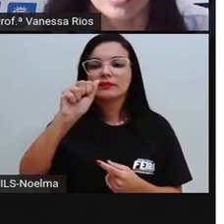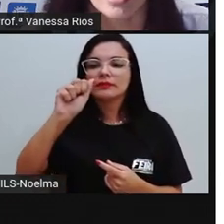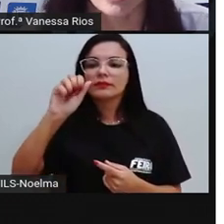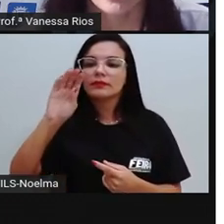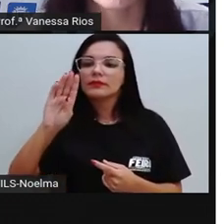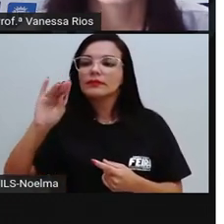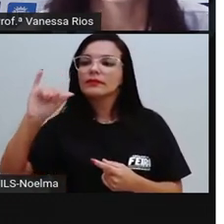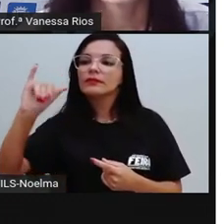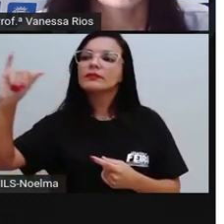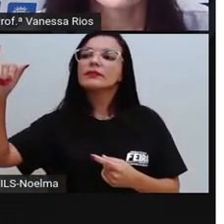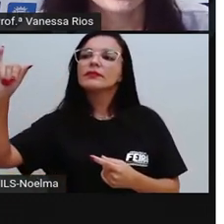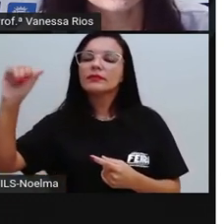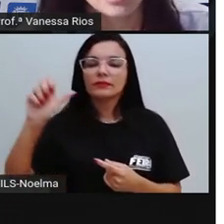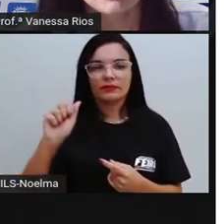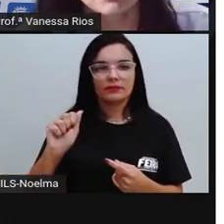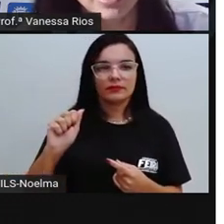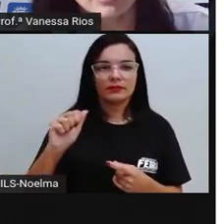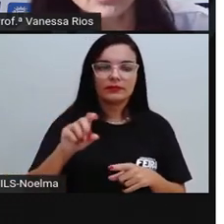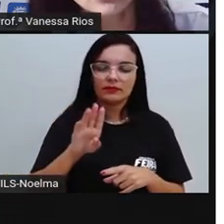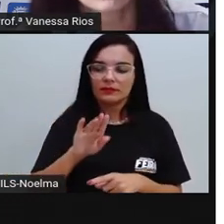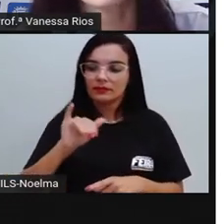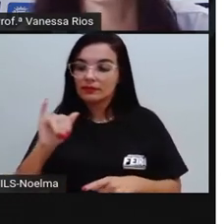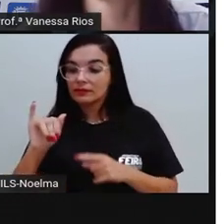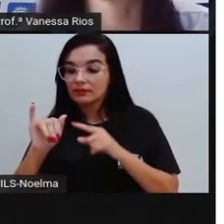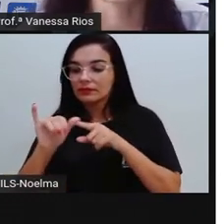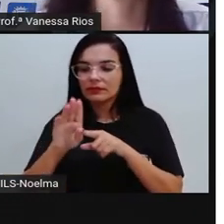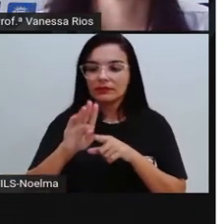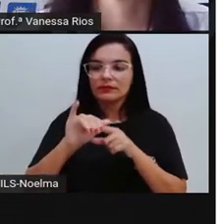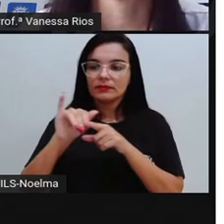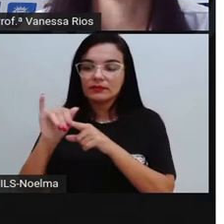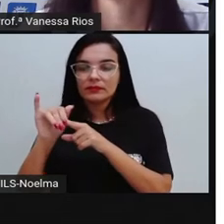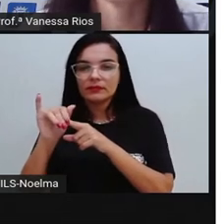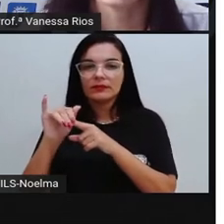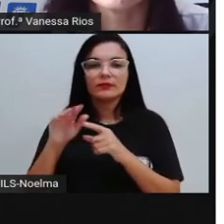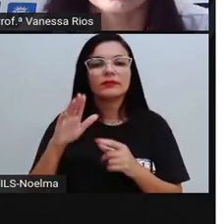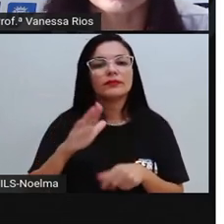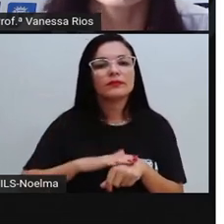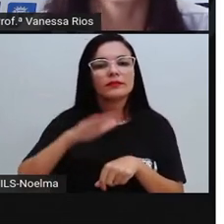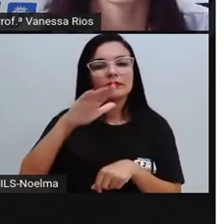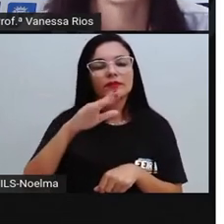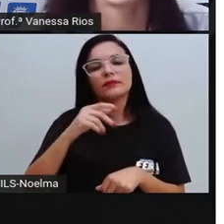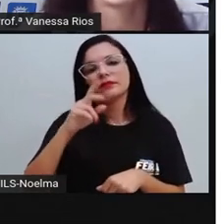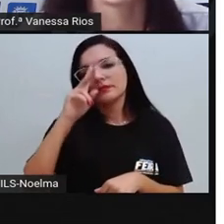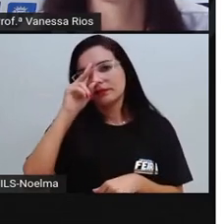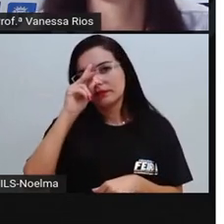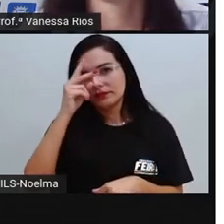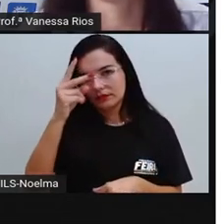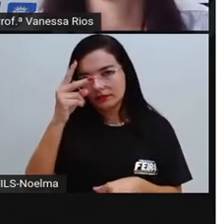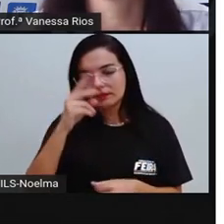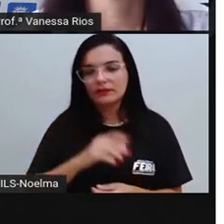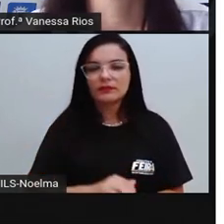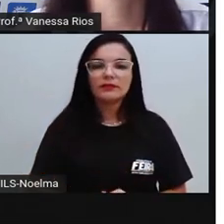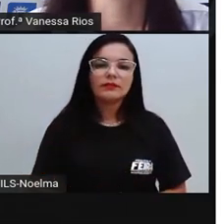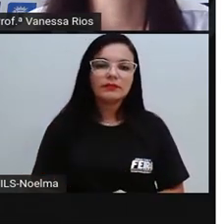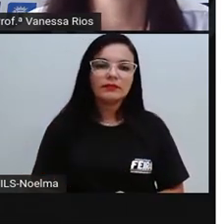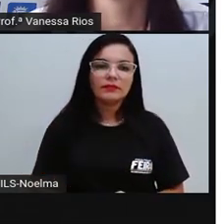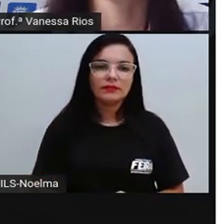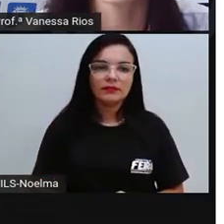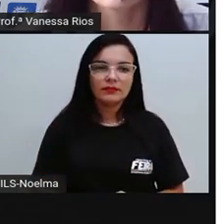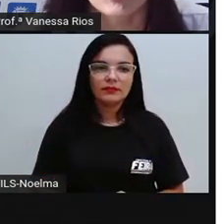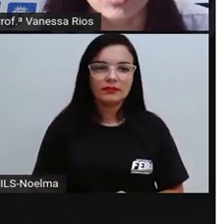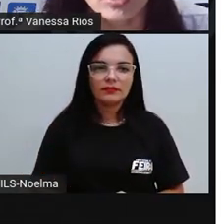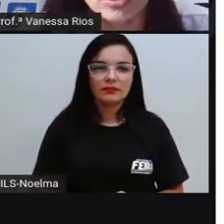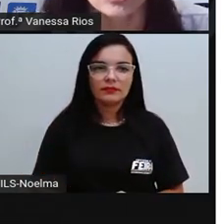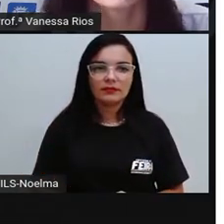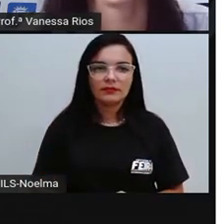Sabiá. A gente já percebe pelo som que a sílaba bi, ela é a sílaba com uma entonação